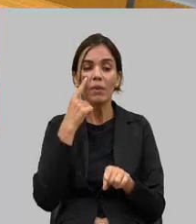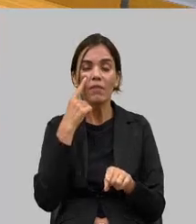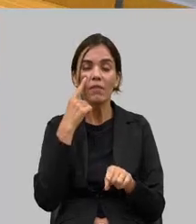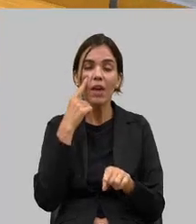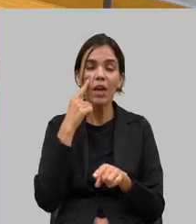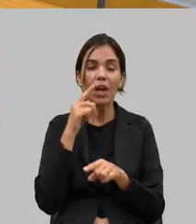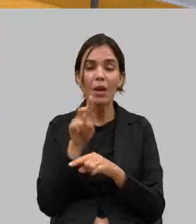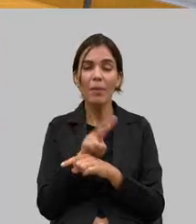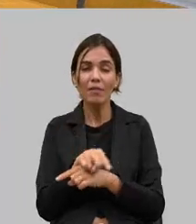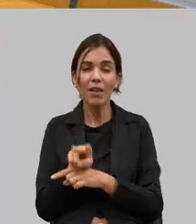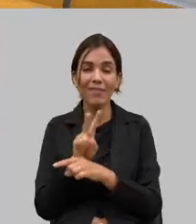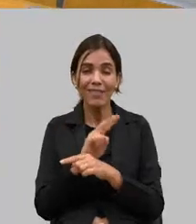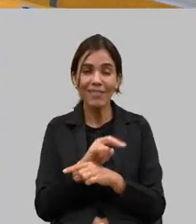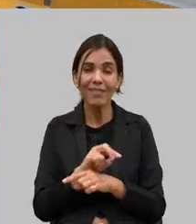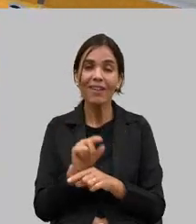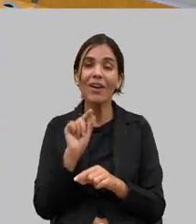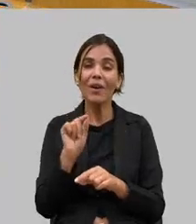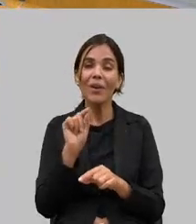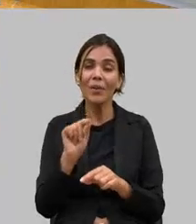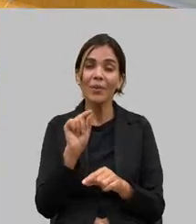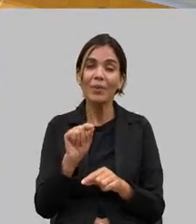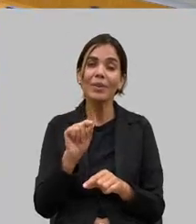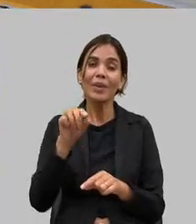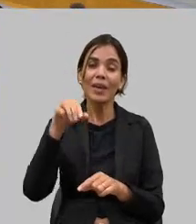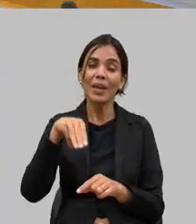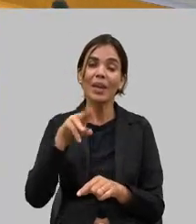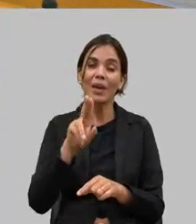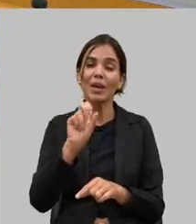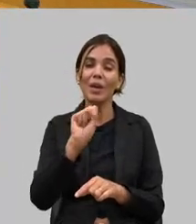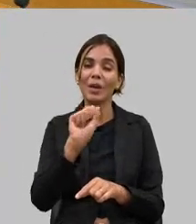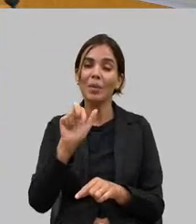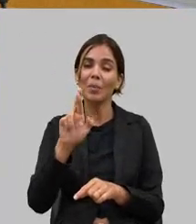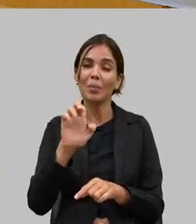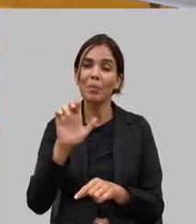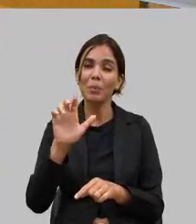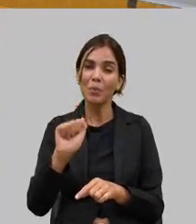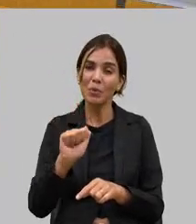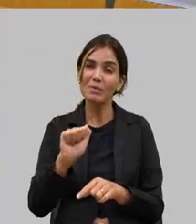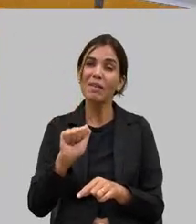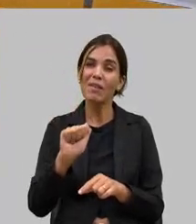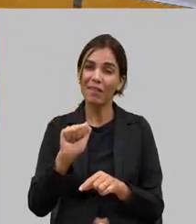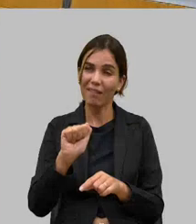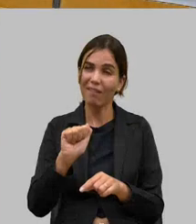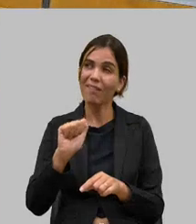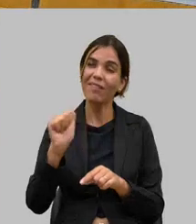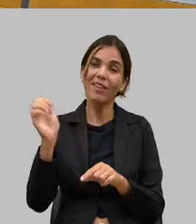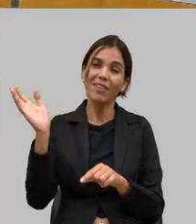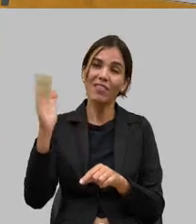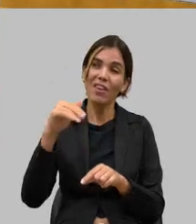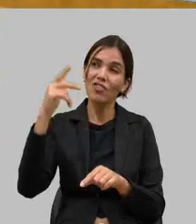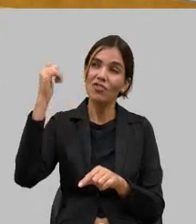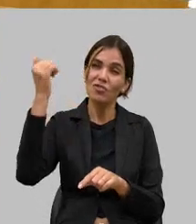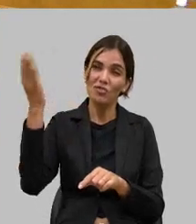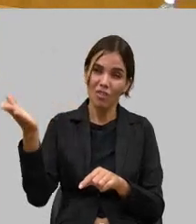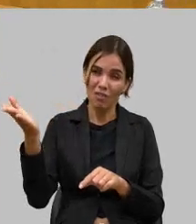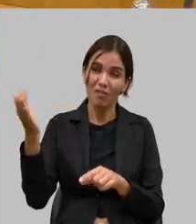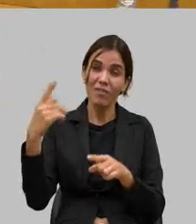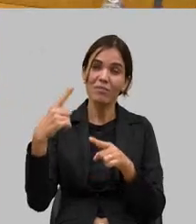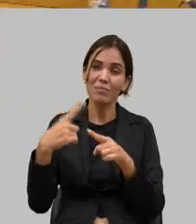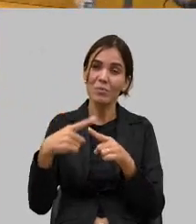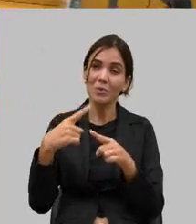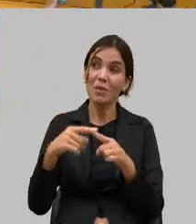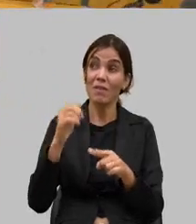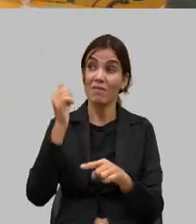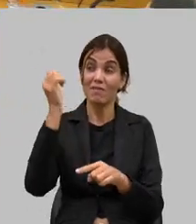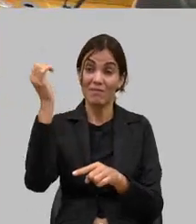um grande volume que impacta também o preço dos lácteos e concorre aqui deslealmente porque o leite lá tem subsídio e aqui nós não